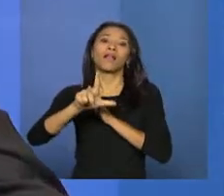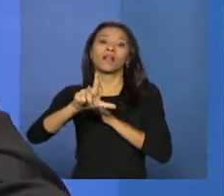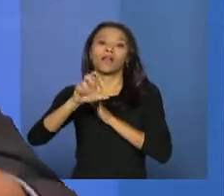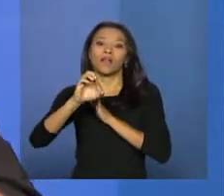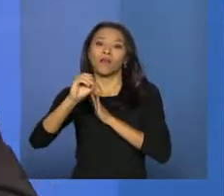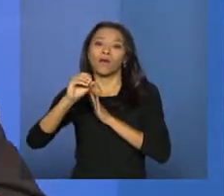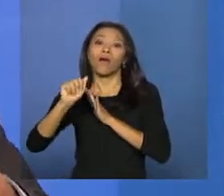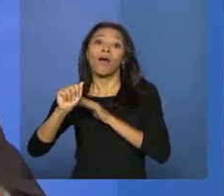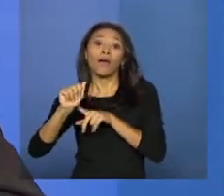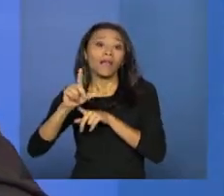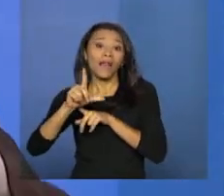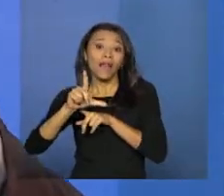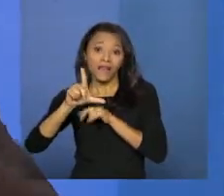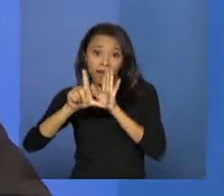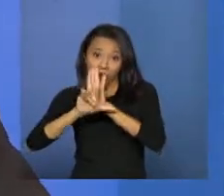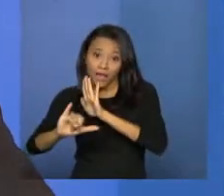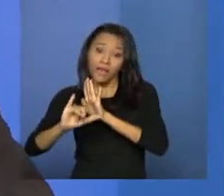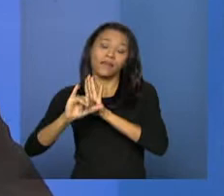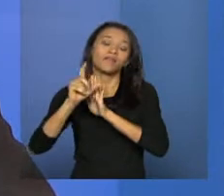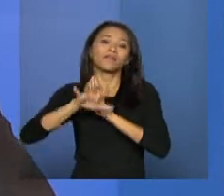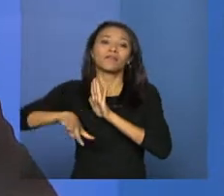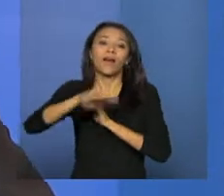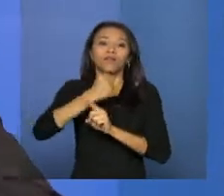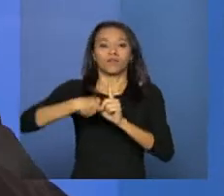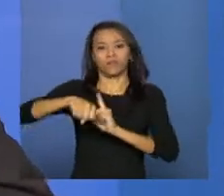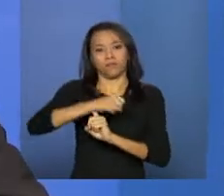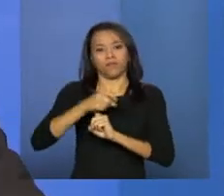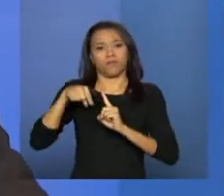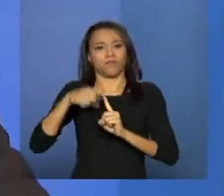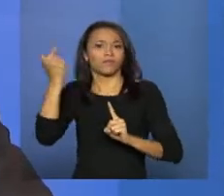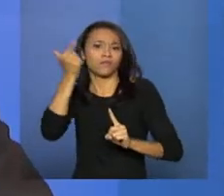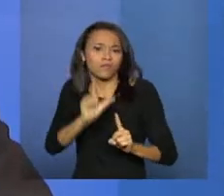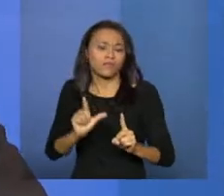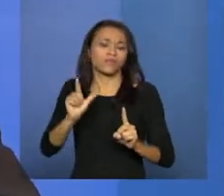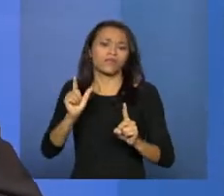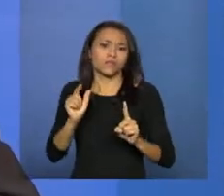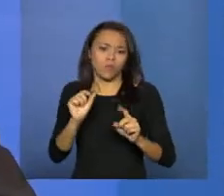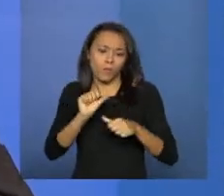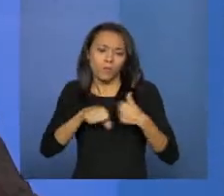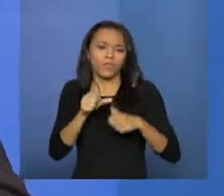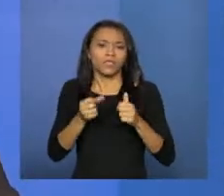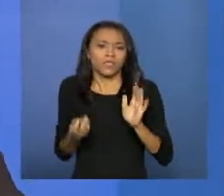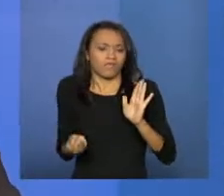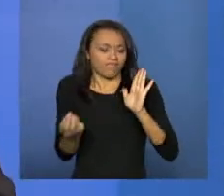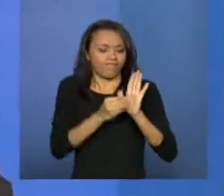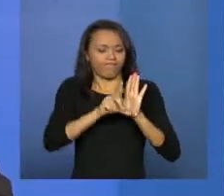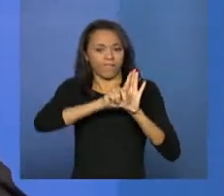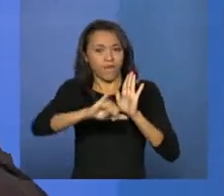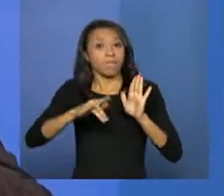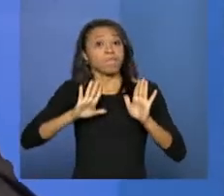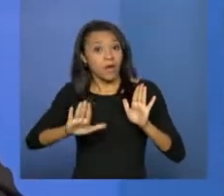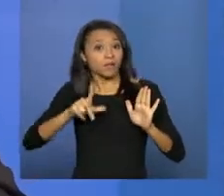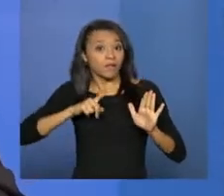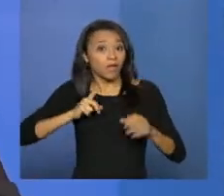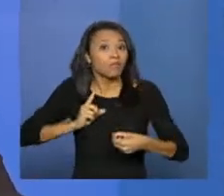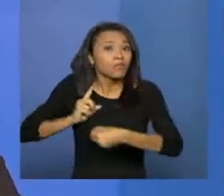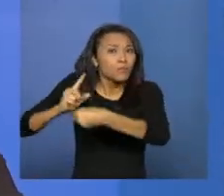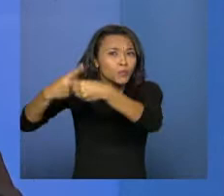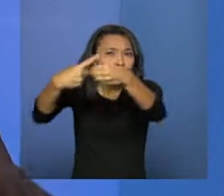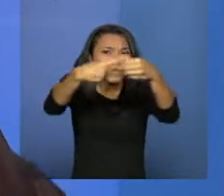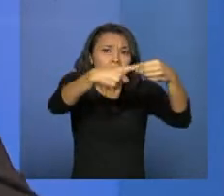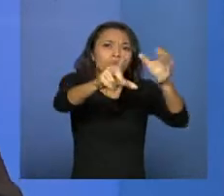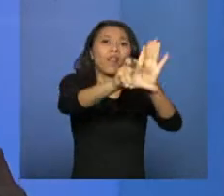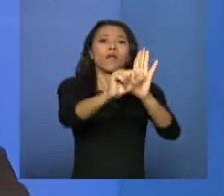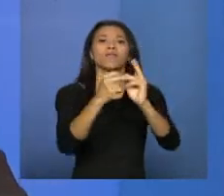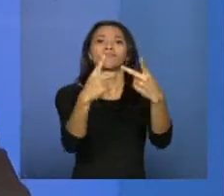participaram muito dessa luta para a gente ter essa conquista, essa alteração na LOAS. Mas as leis municipais e as leis estaduais